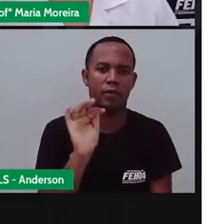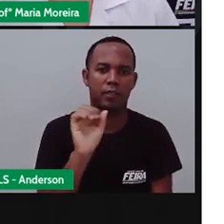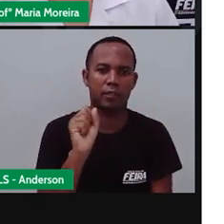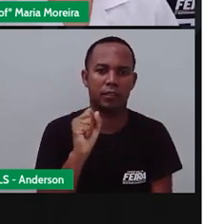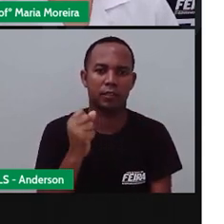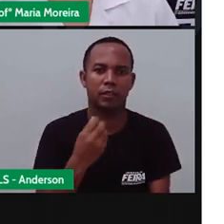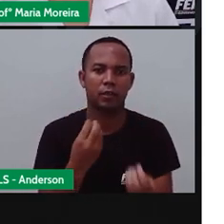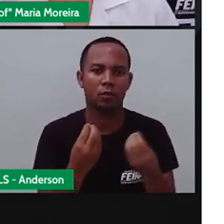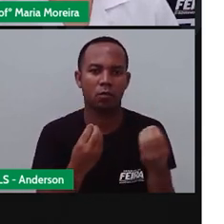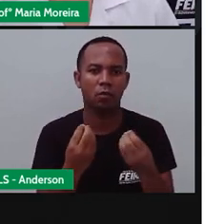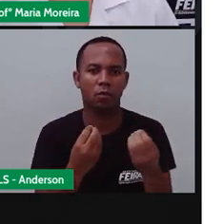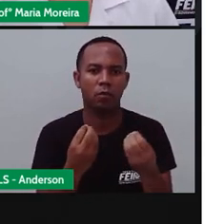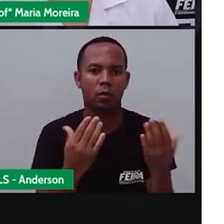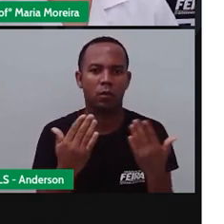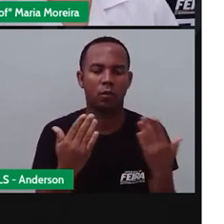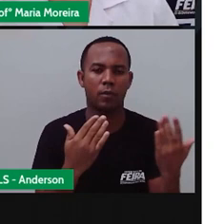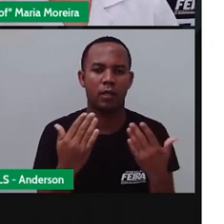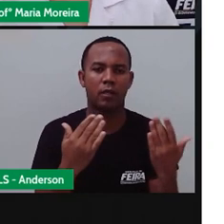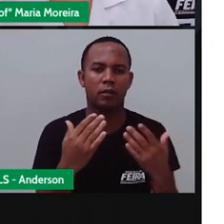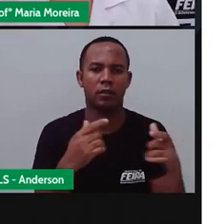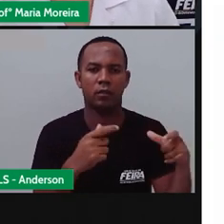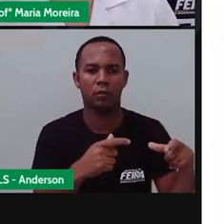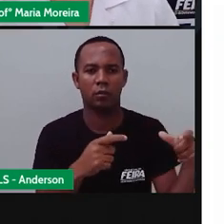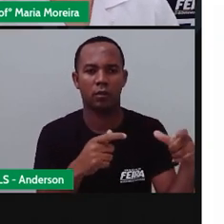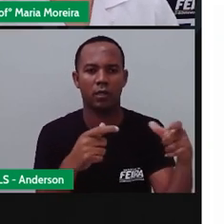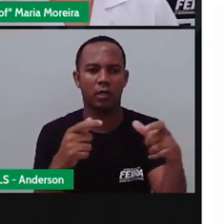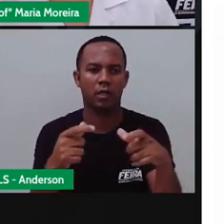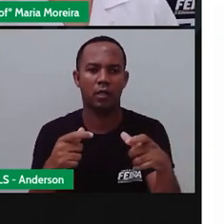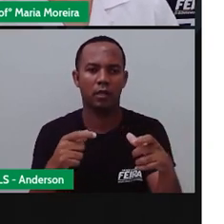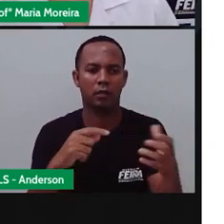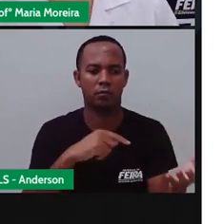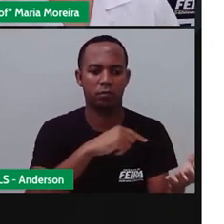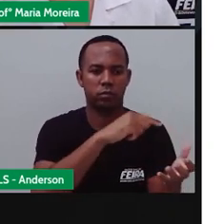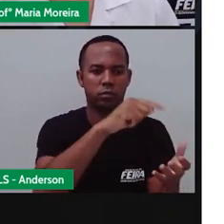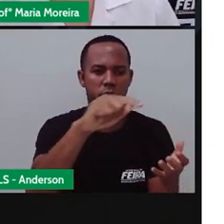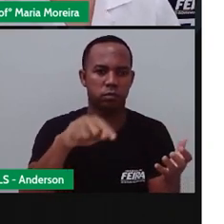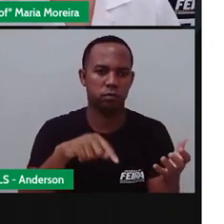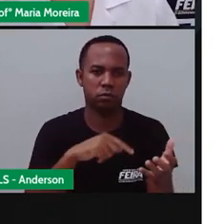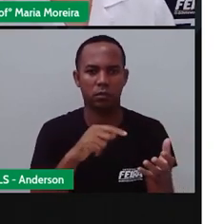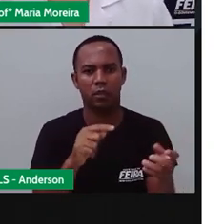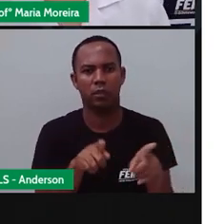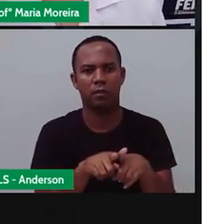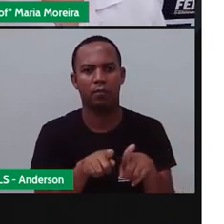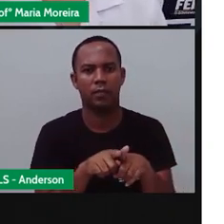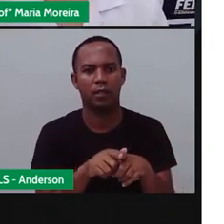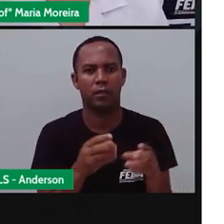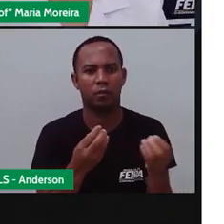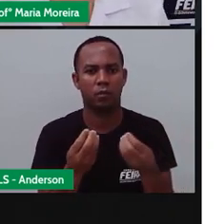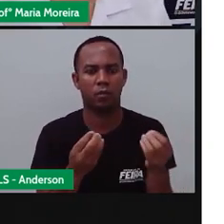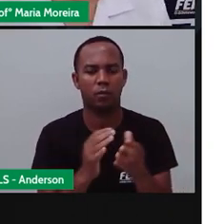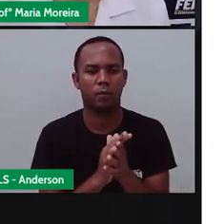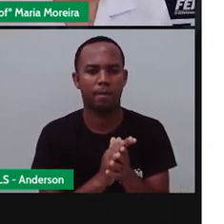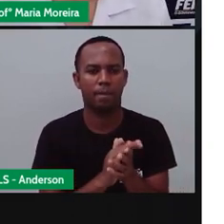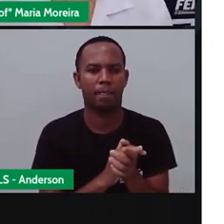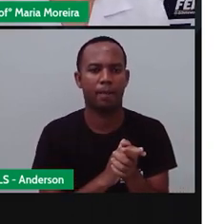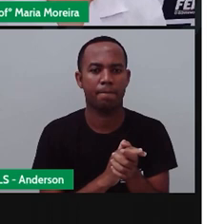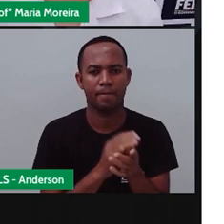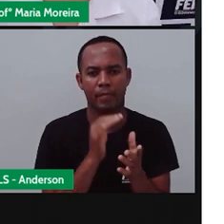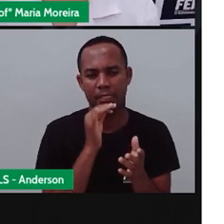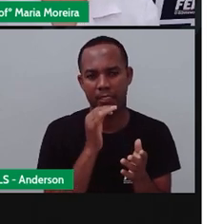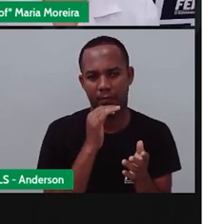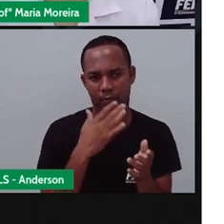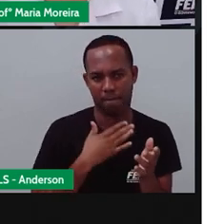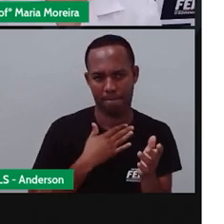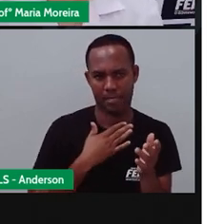reduzida a uma determinada área da terra ou do espaço geográfico. O Pró, então, eu moro num condomínio, né? Eu